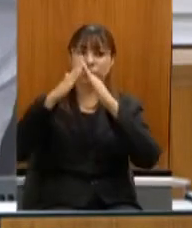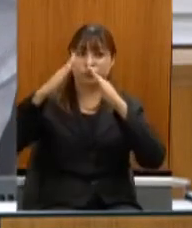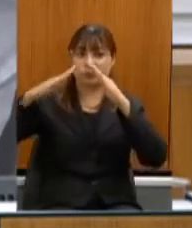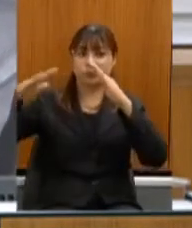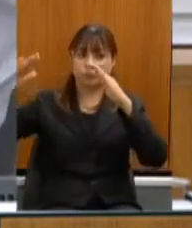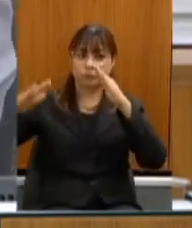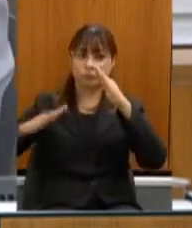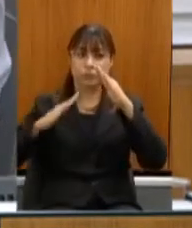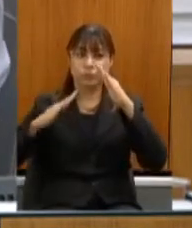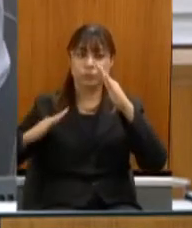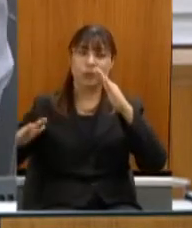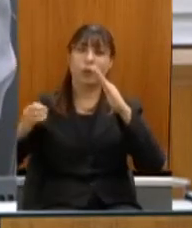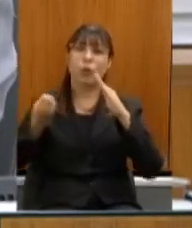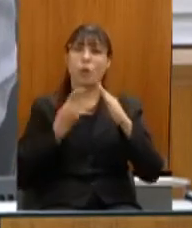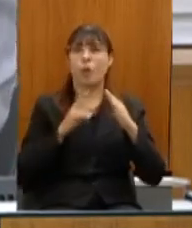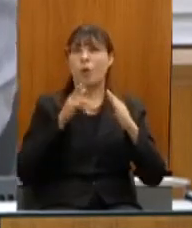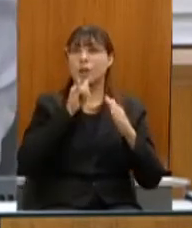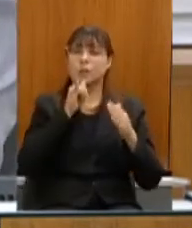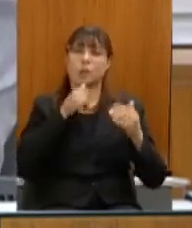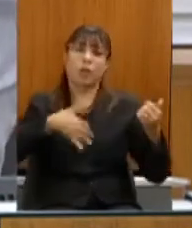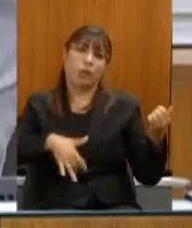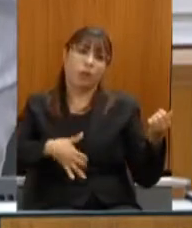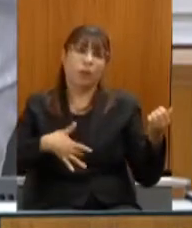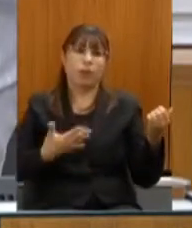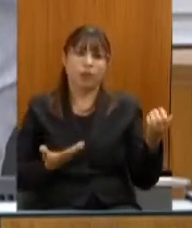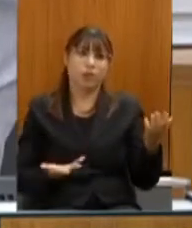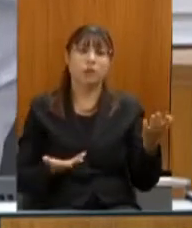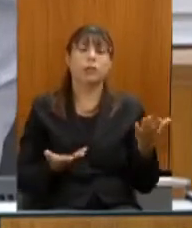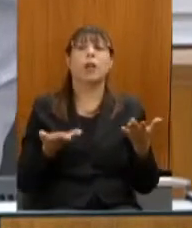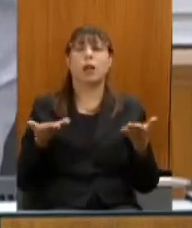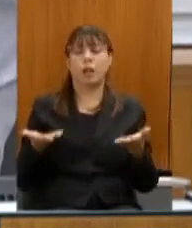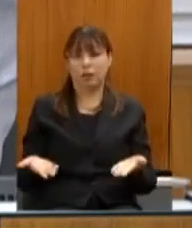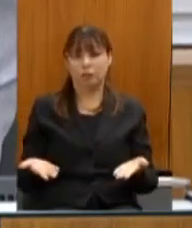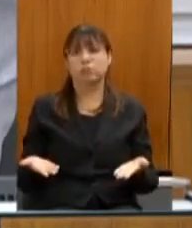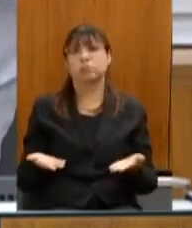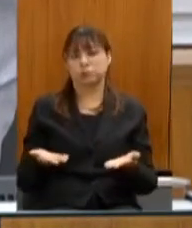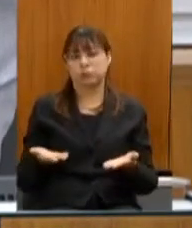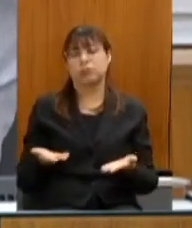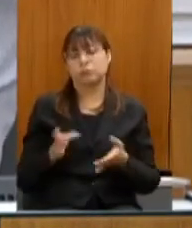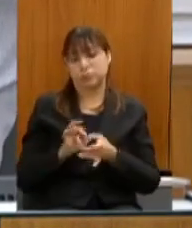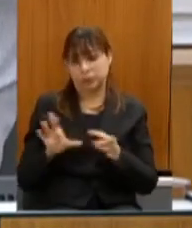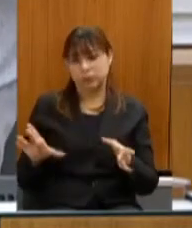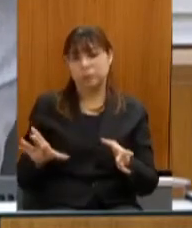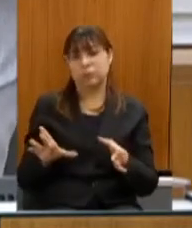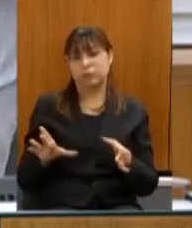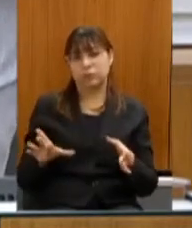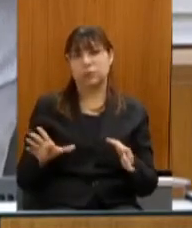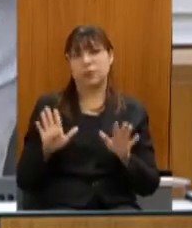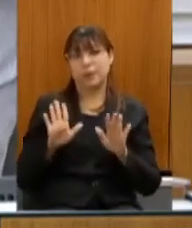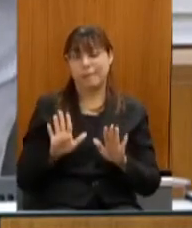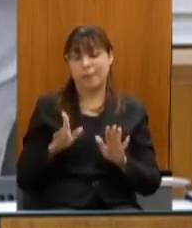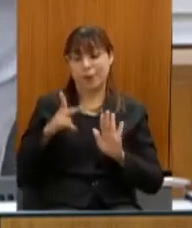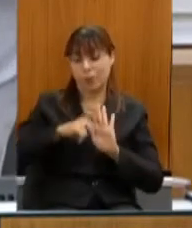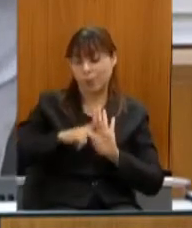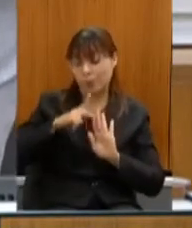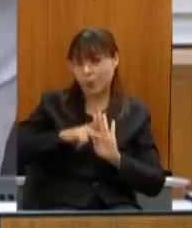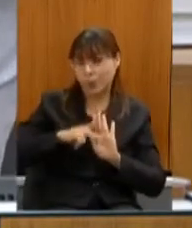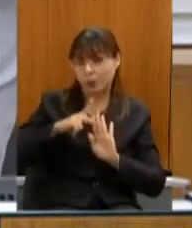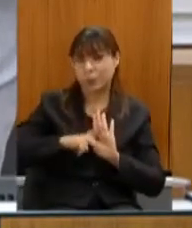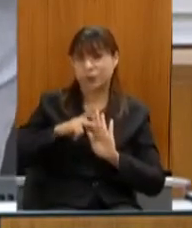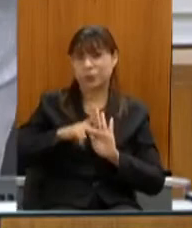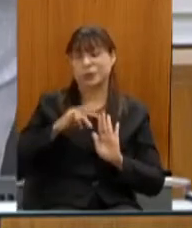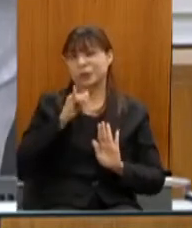exemplo violeiro aí sim aí está liberado mas nos projetos